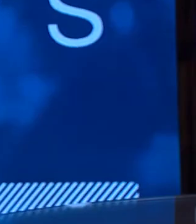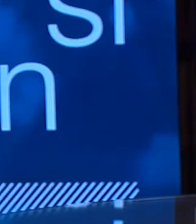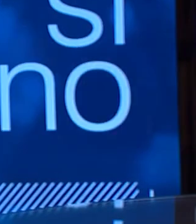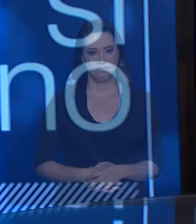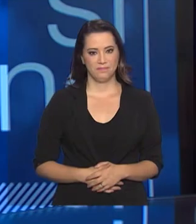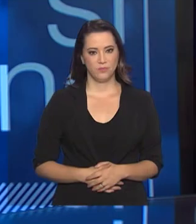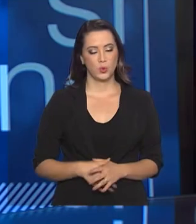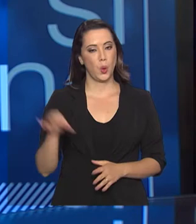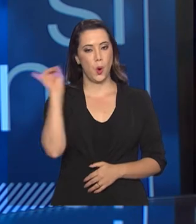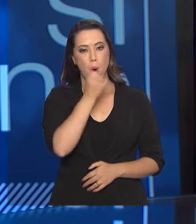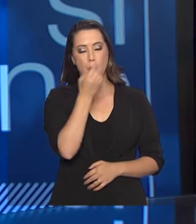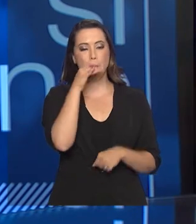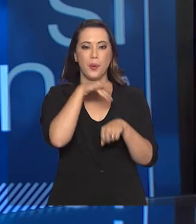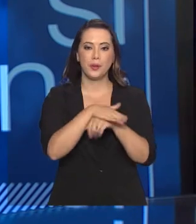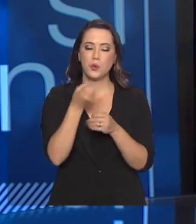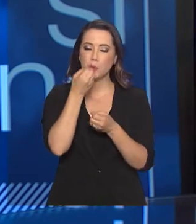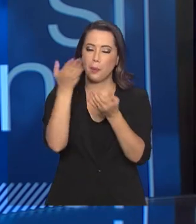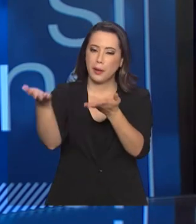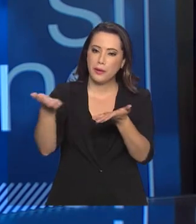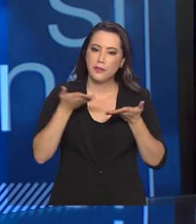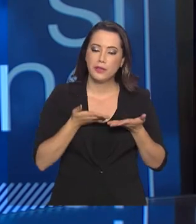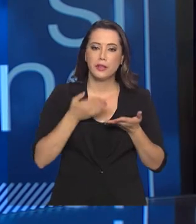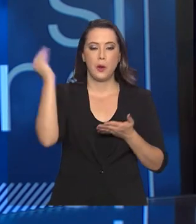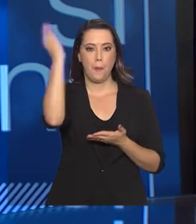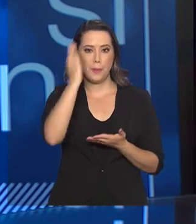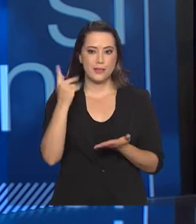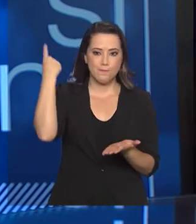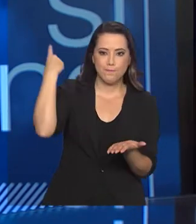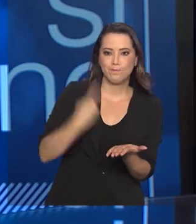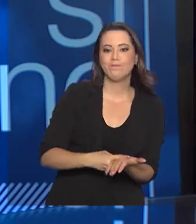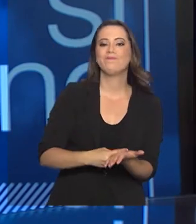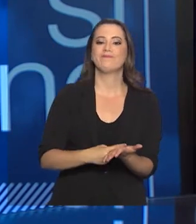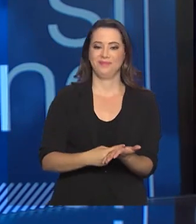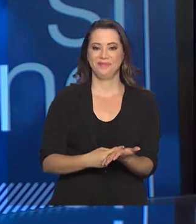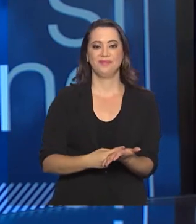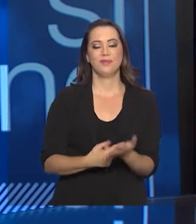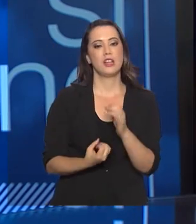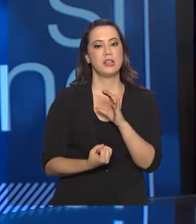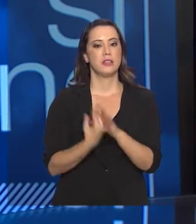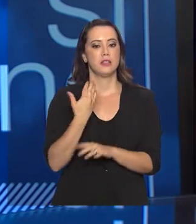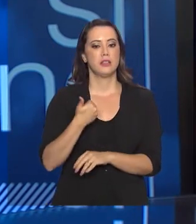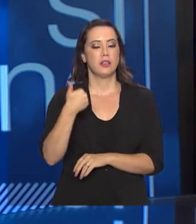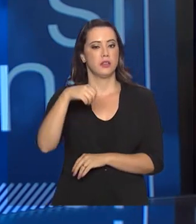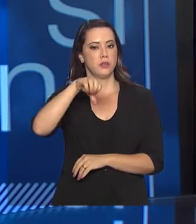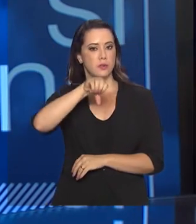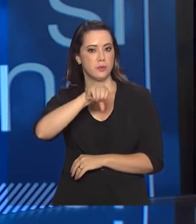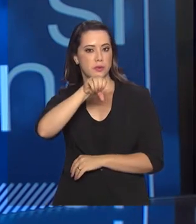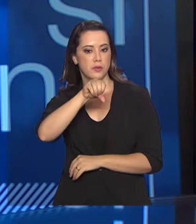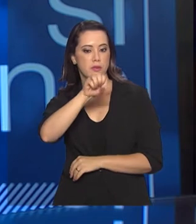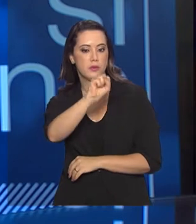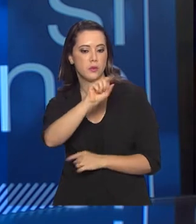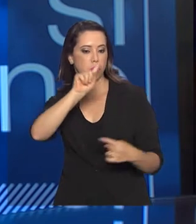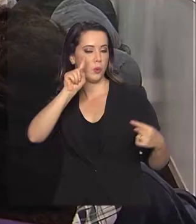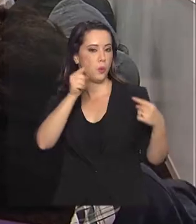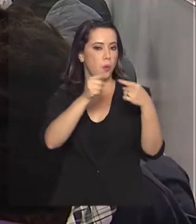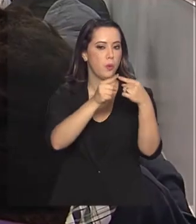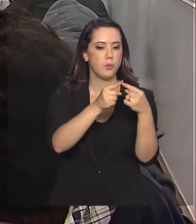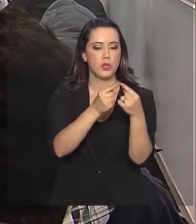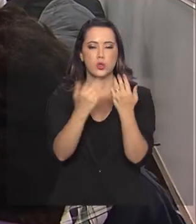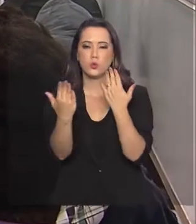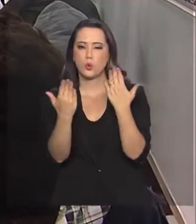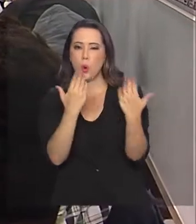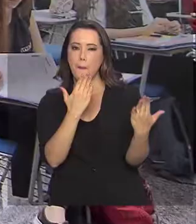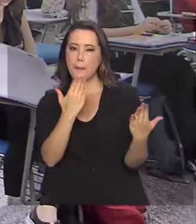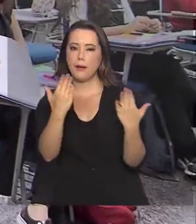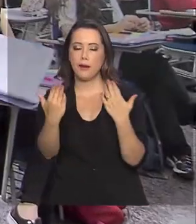Olá, boa noite, seja bem-vindo ao Brasil em Pauta. Criado em 1998 com o objetivo de avaliar a